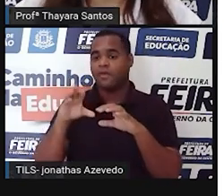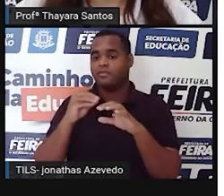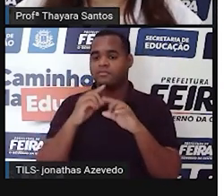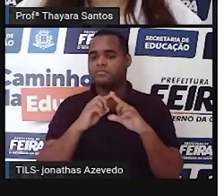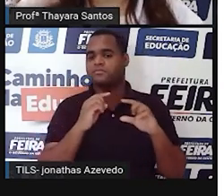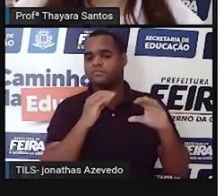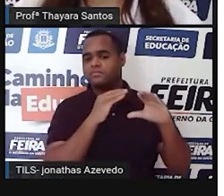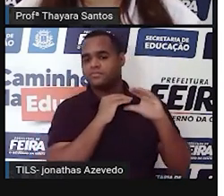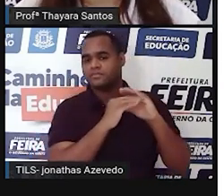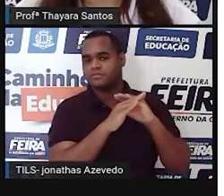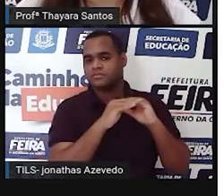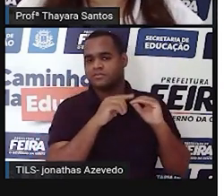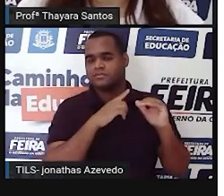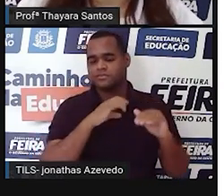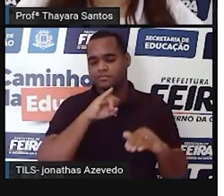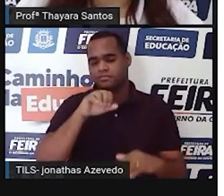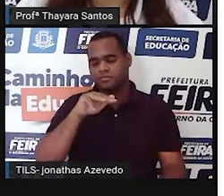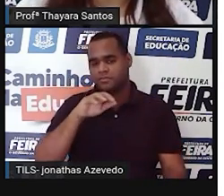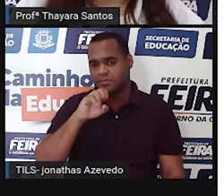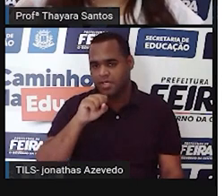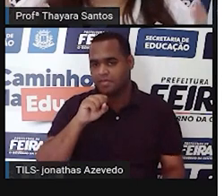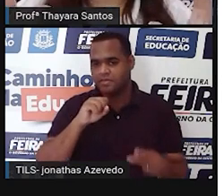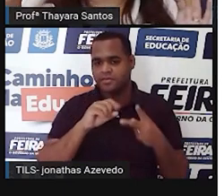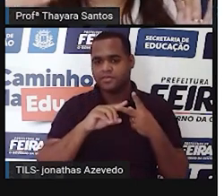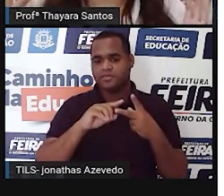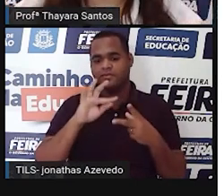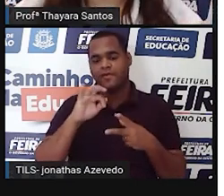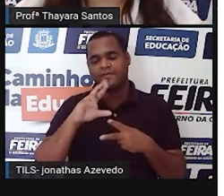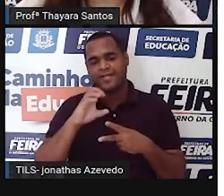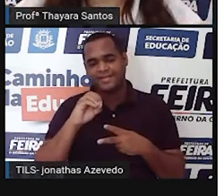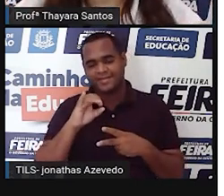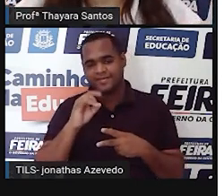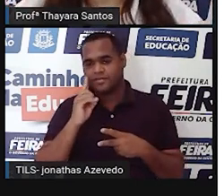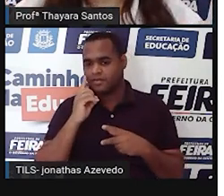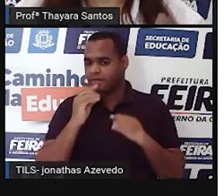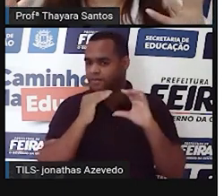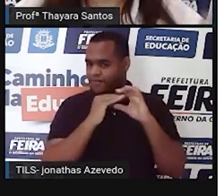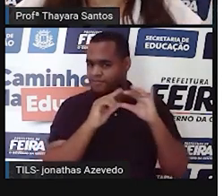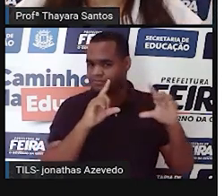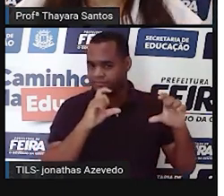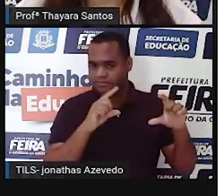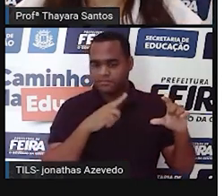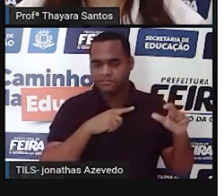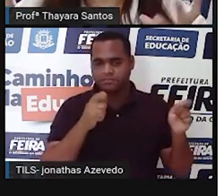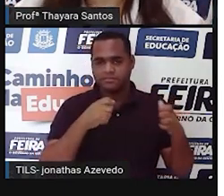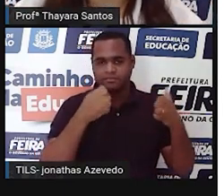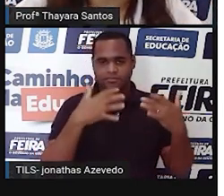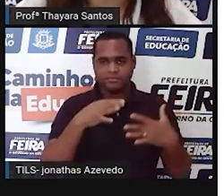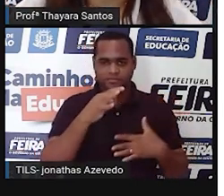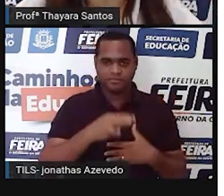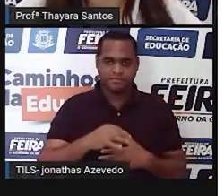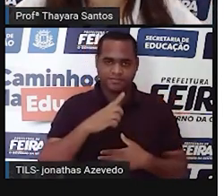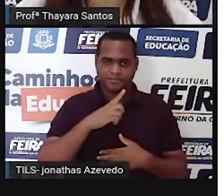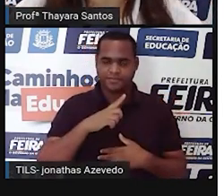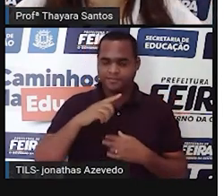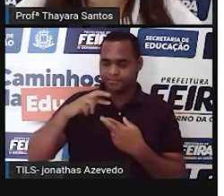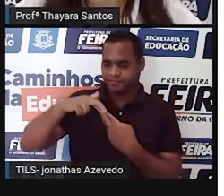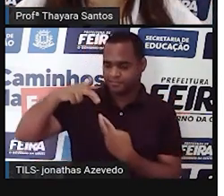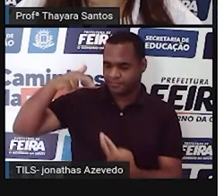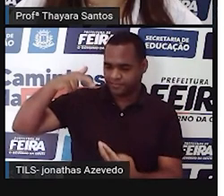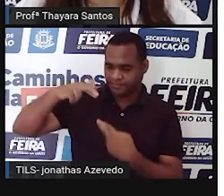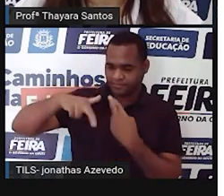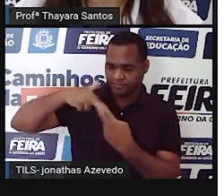para o James Watson e para o Francis Crick. E quando eles receberam essa foto, eles tiveram a certeza que aquilo era a estrutura